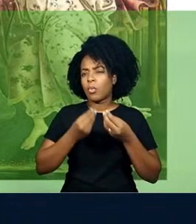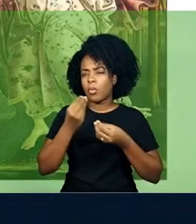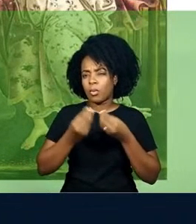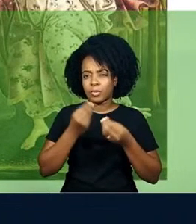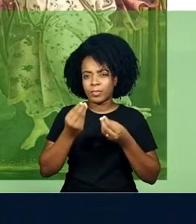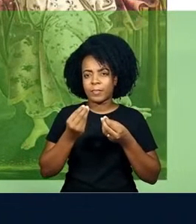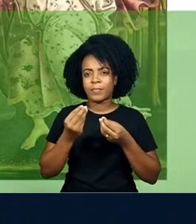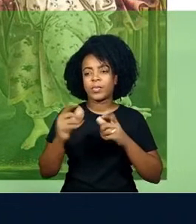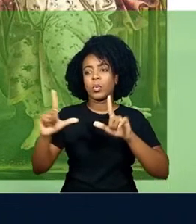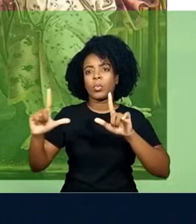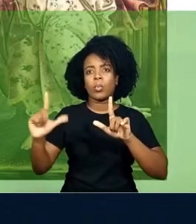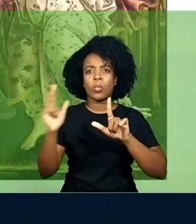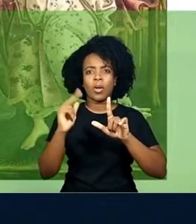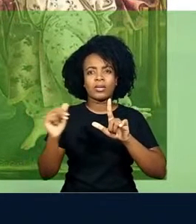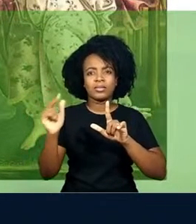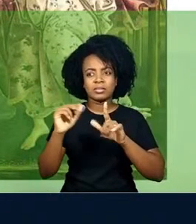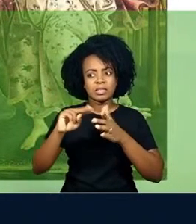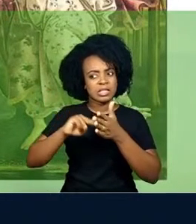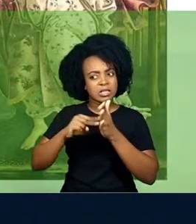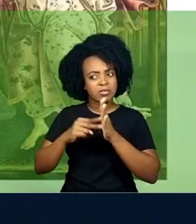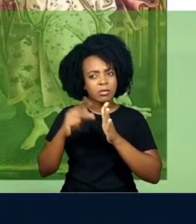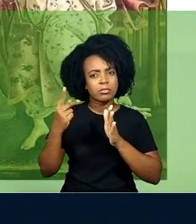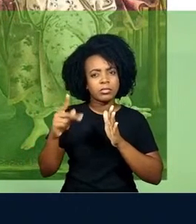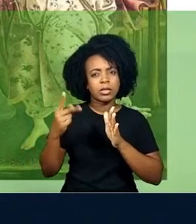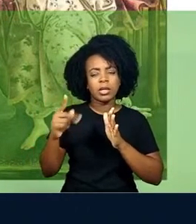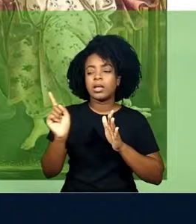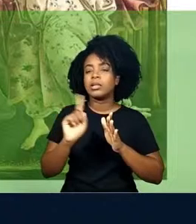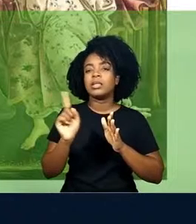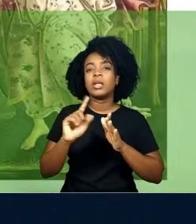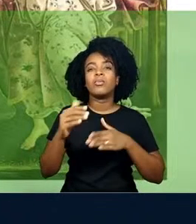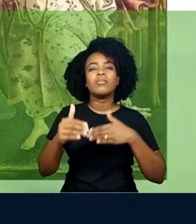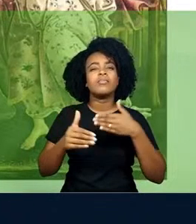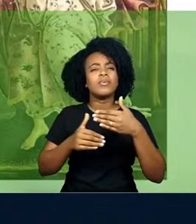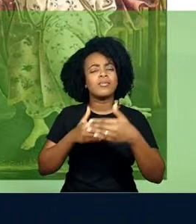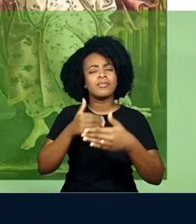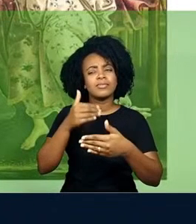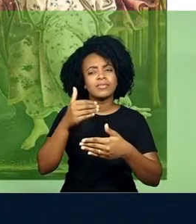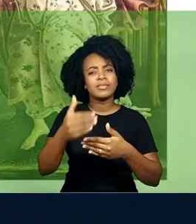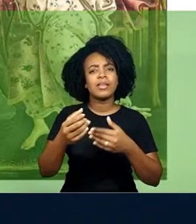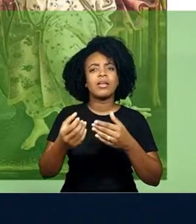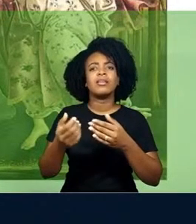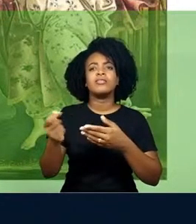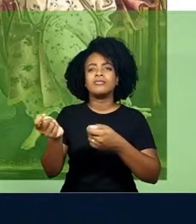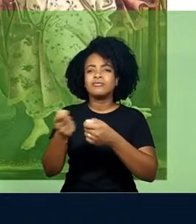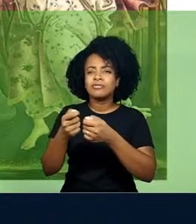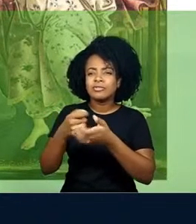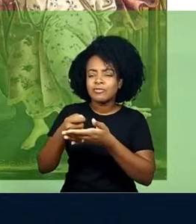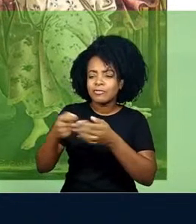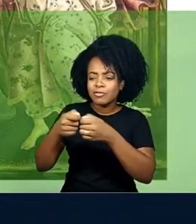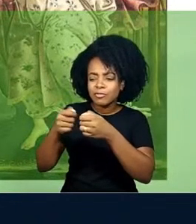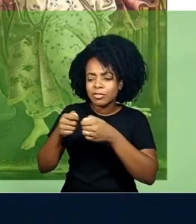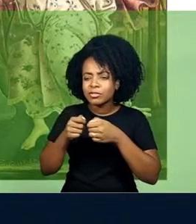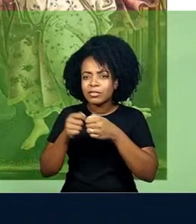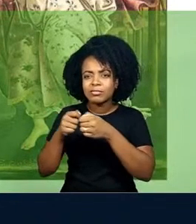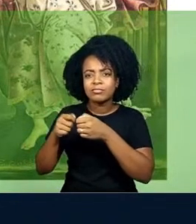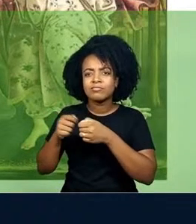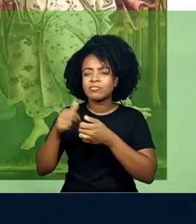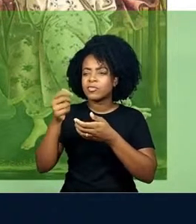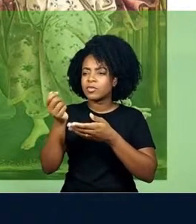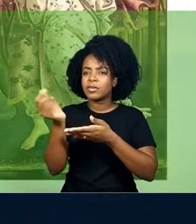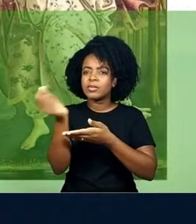simbologia do quadro, do seu significado, mas a partir do próprio processo de criação e pintura.